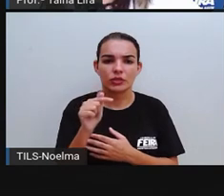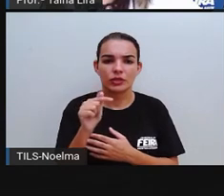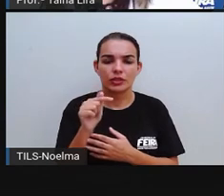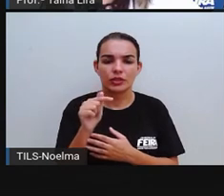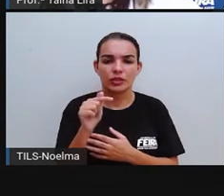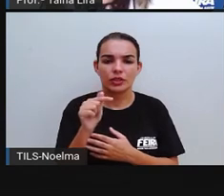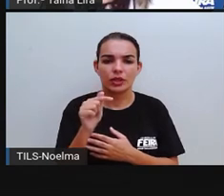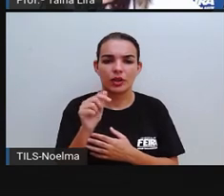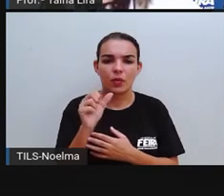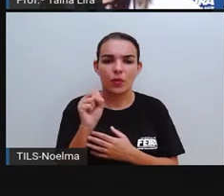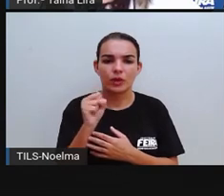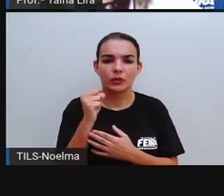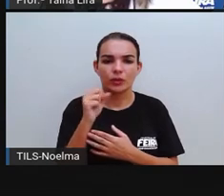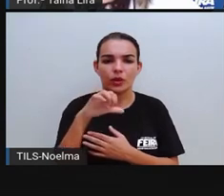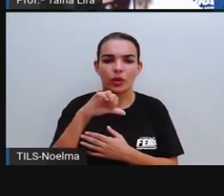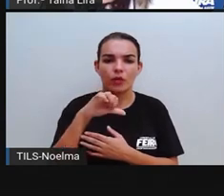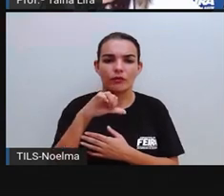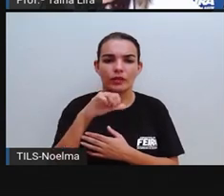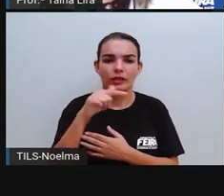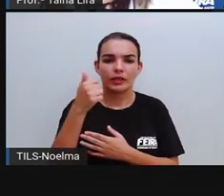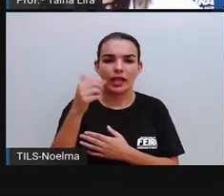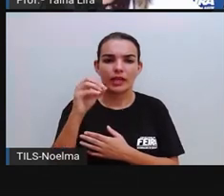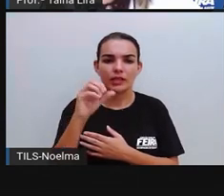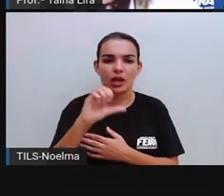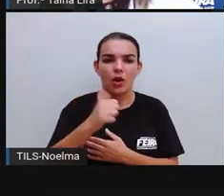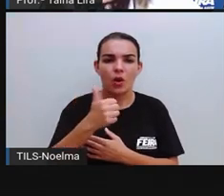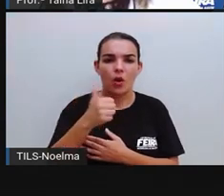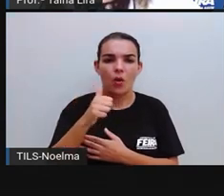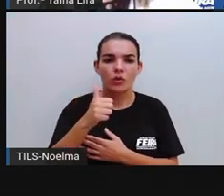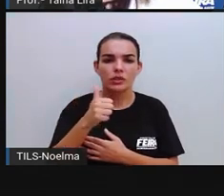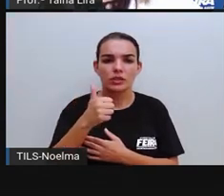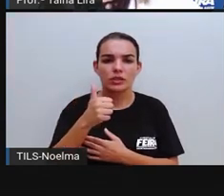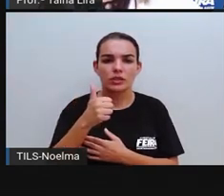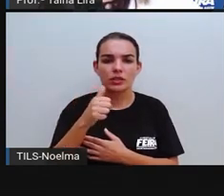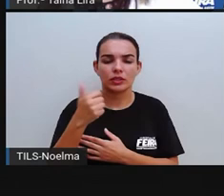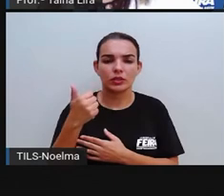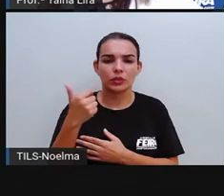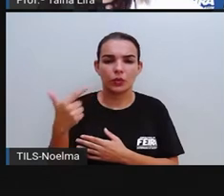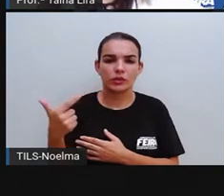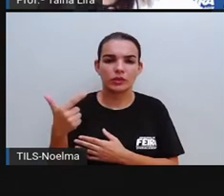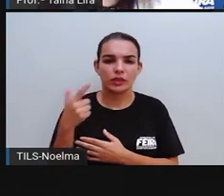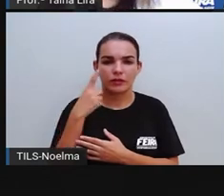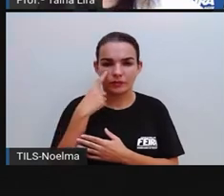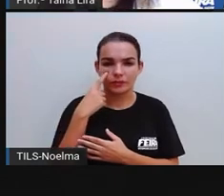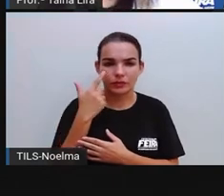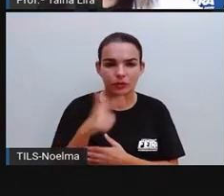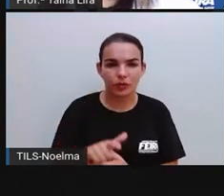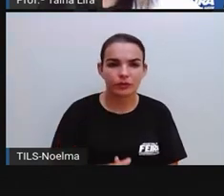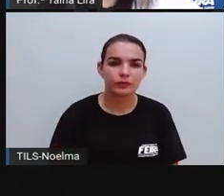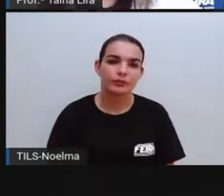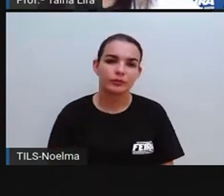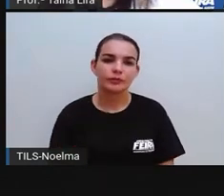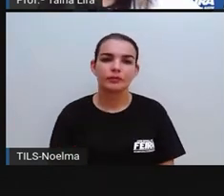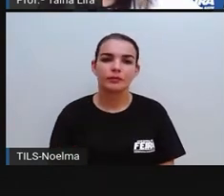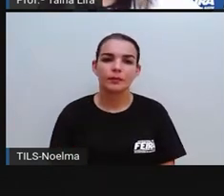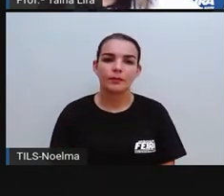sete, oito, nove, dez, onze, doze. Vamos de novo? Olha lá.